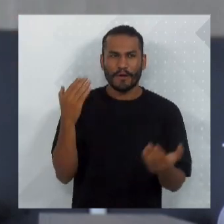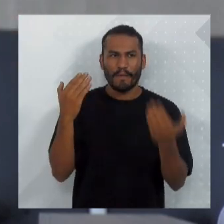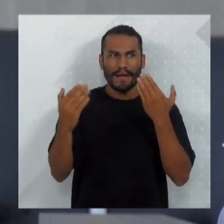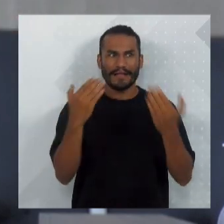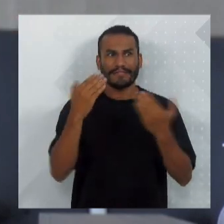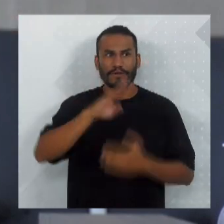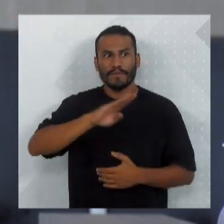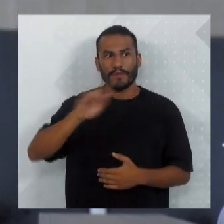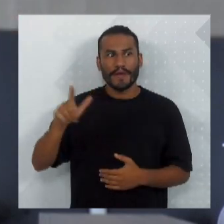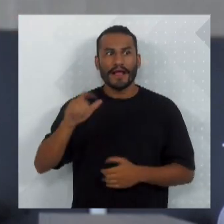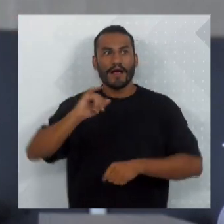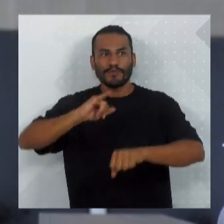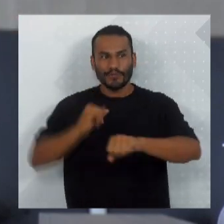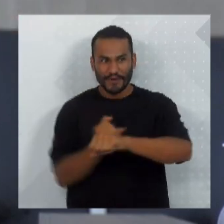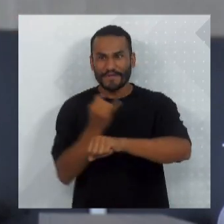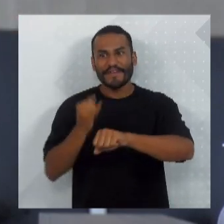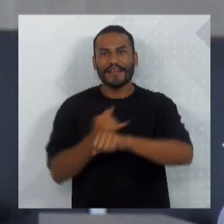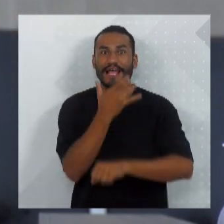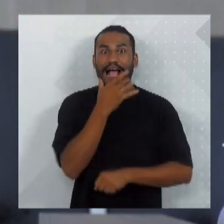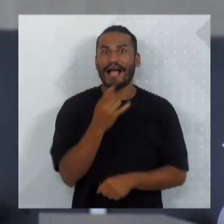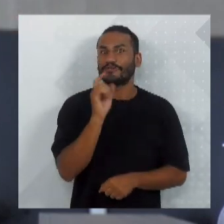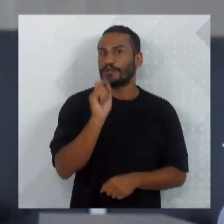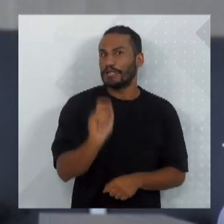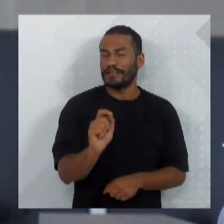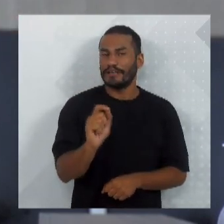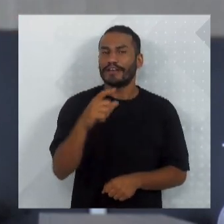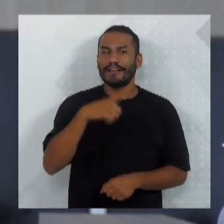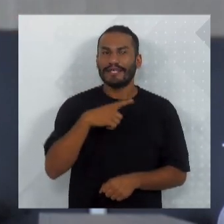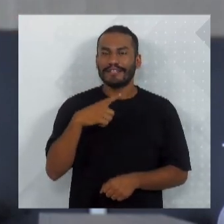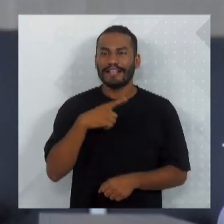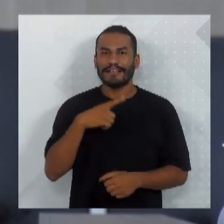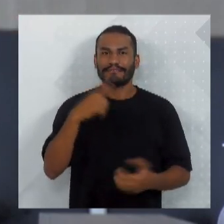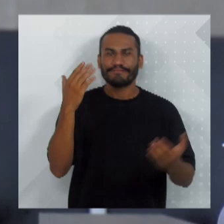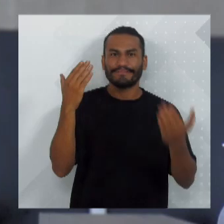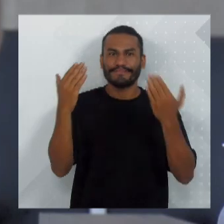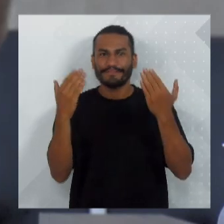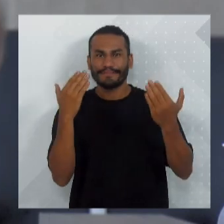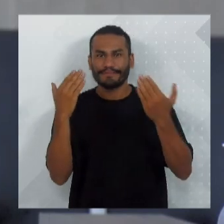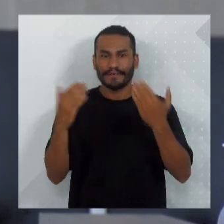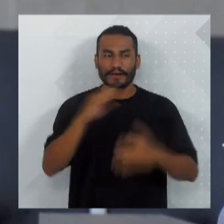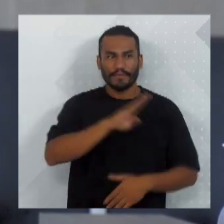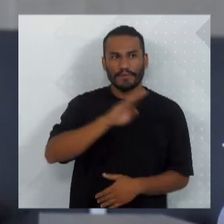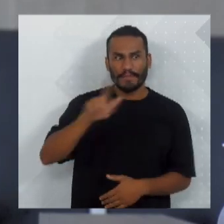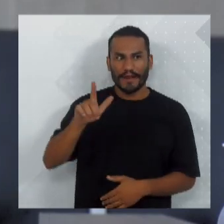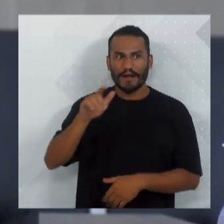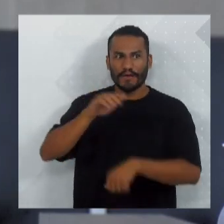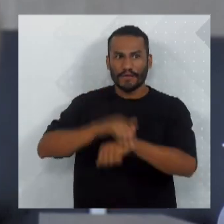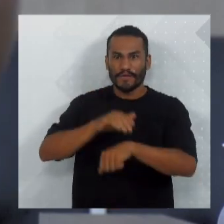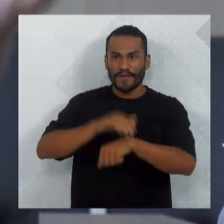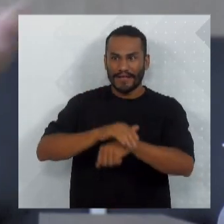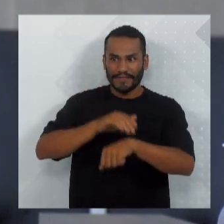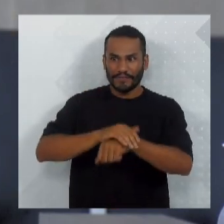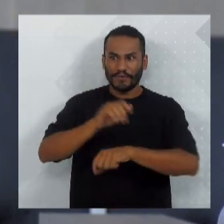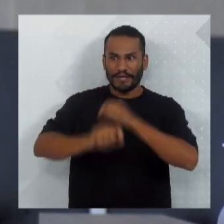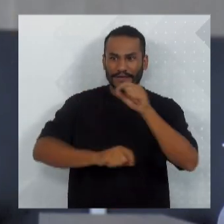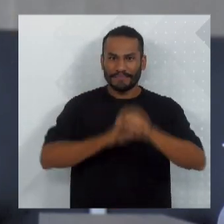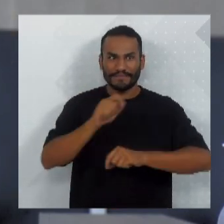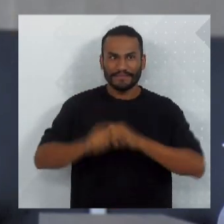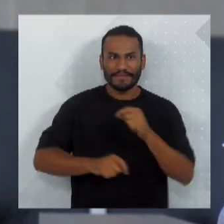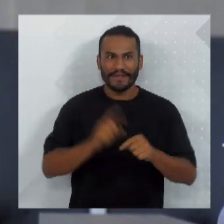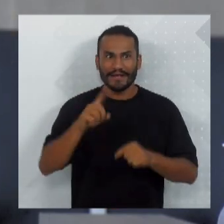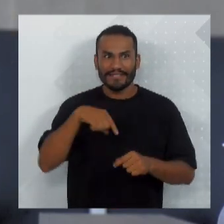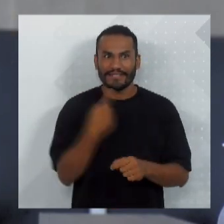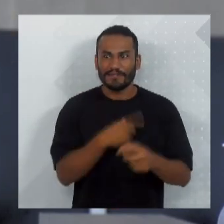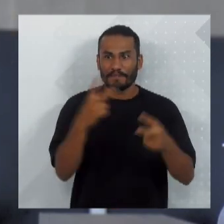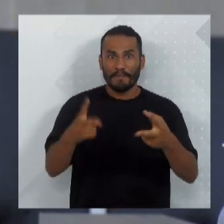com o Blumenau em Joinville, eu acho que tem muita disparidade, sim. O Blumenau tem feito os subsídios, e o a gente